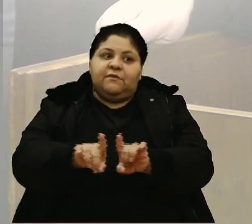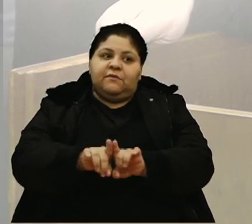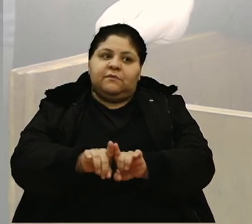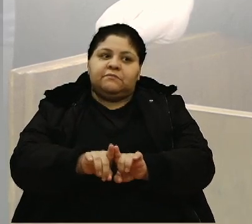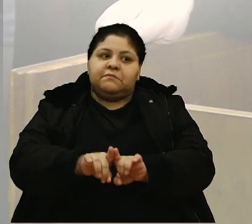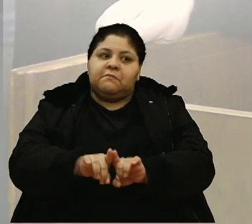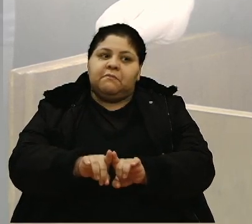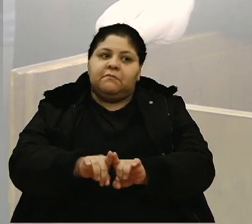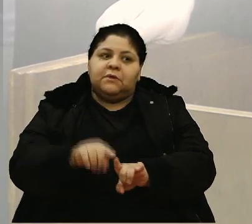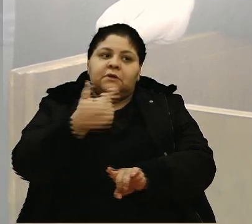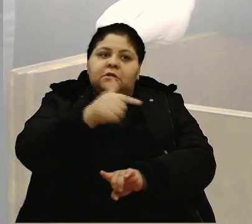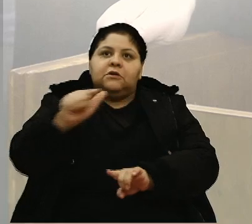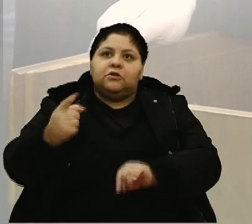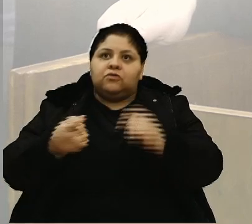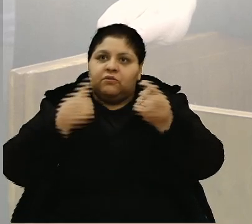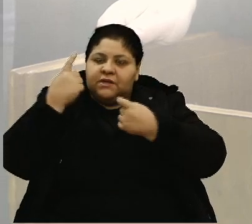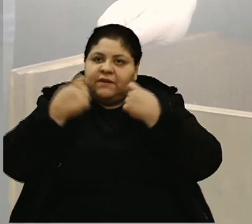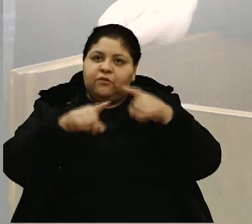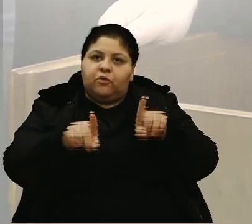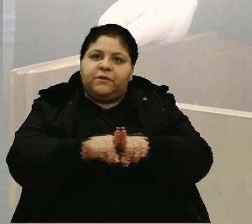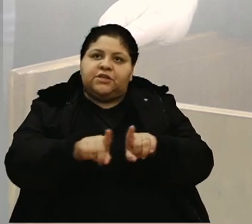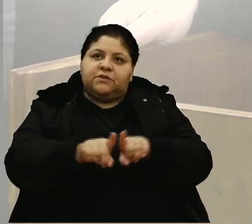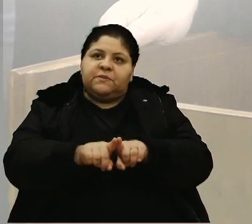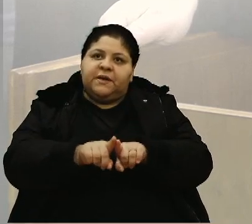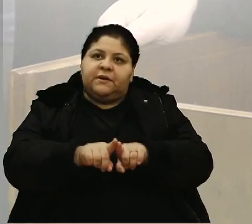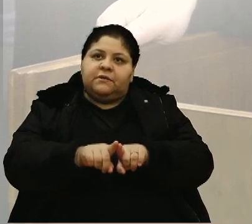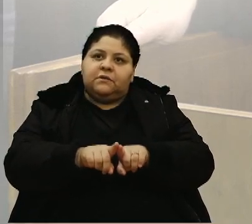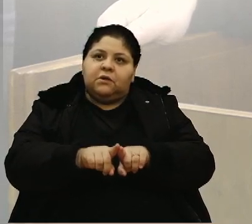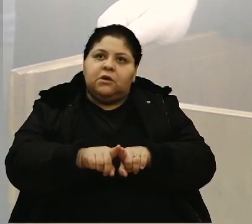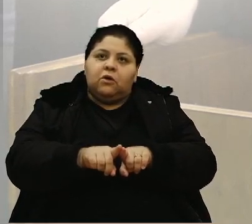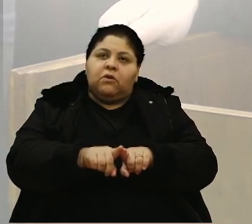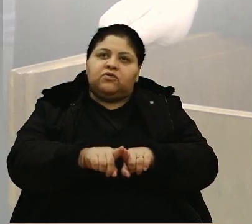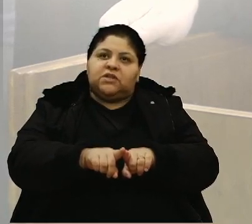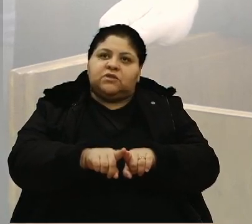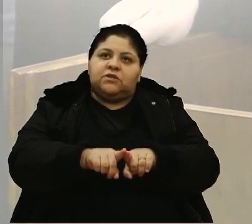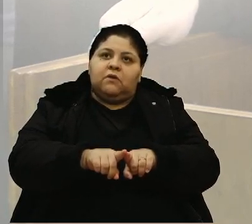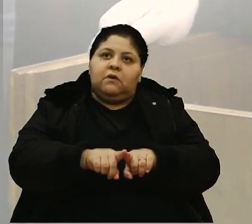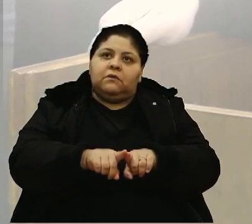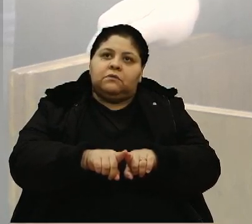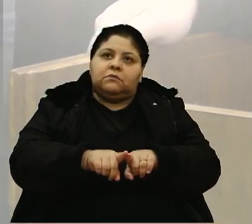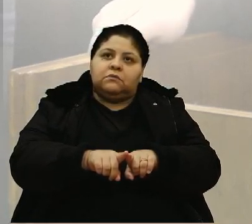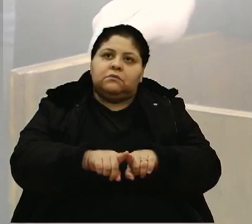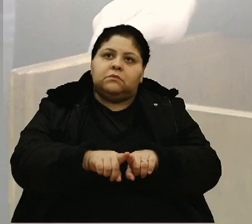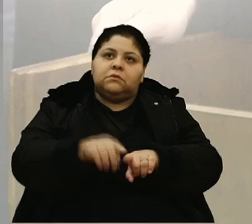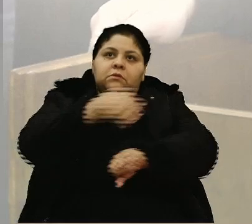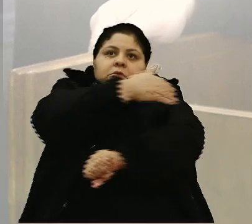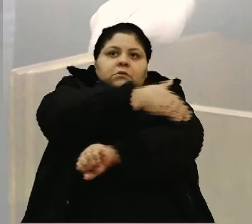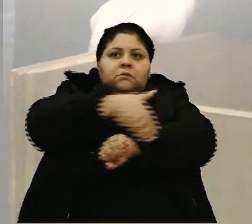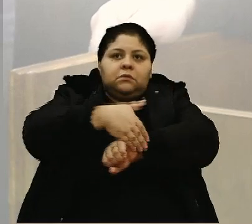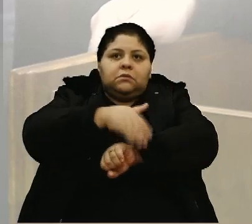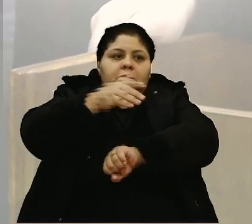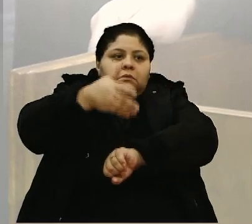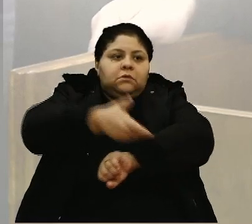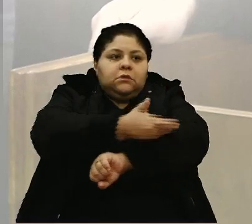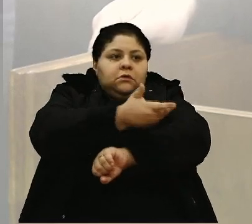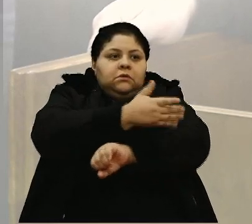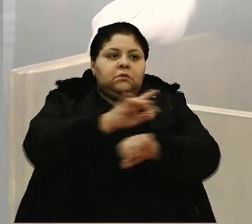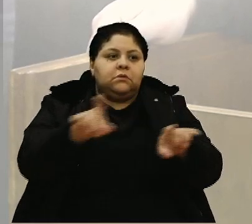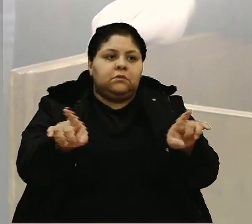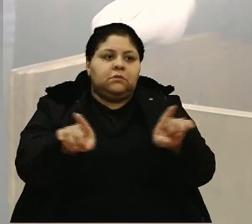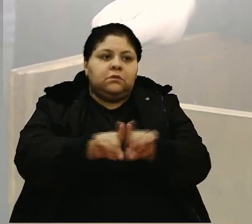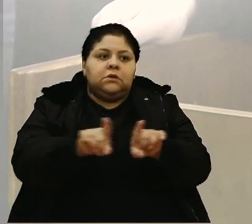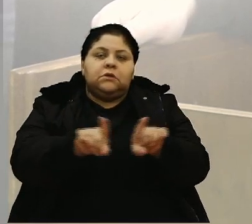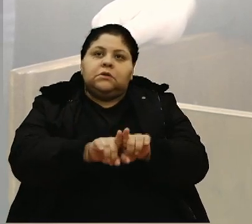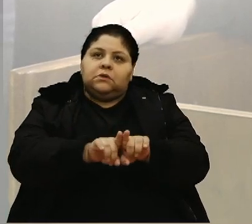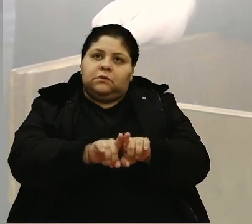a minha outra preocupação que eu trouxe aqui, que é pela questão das ruas, dos buracos, que está